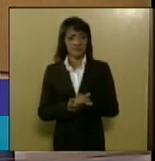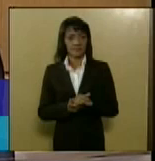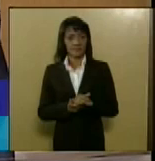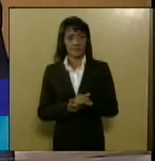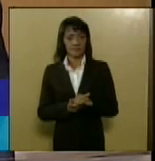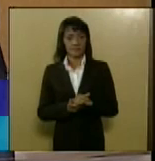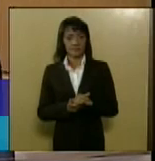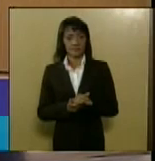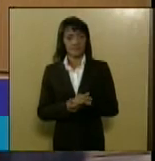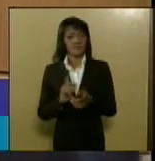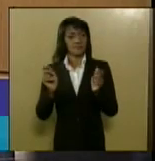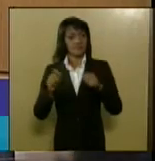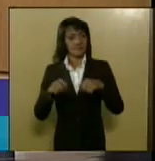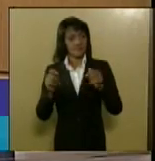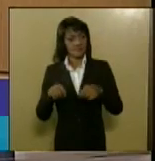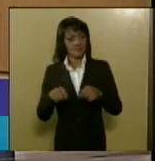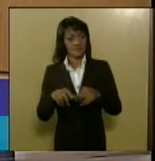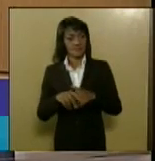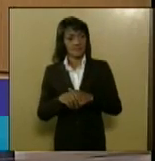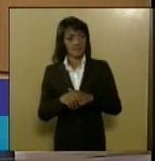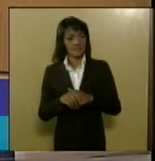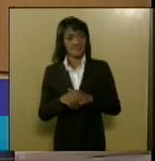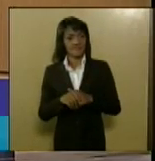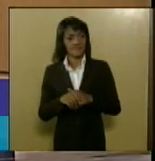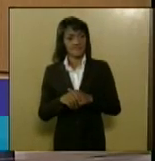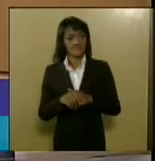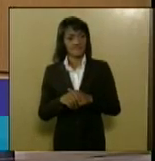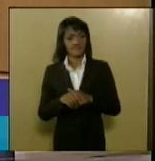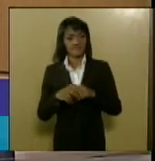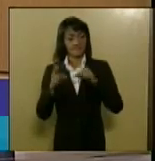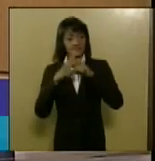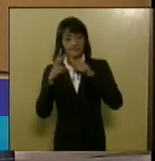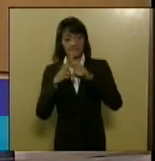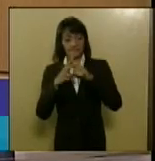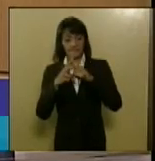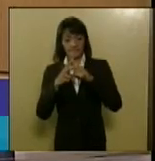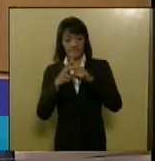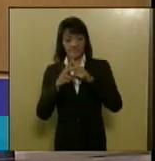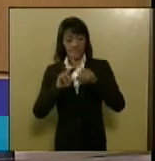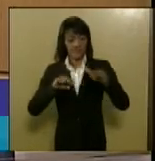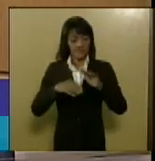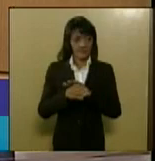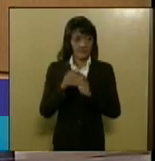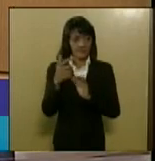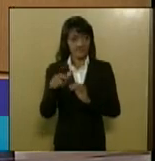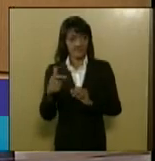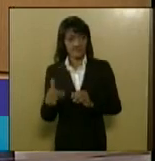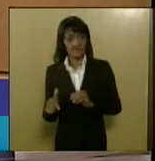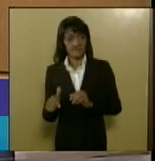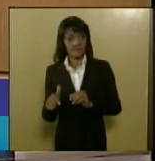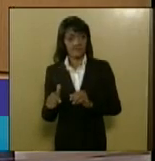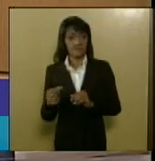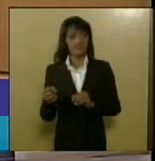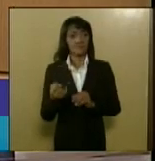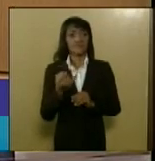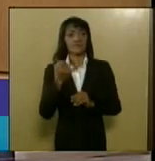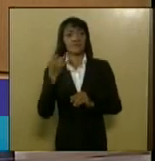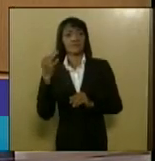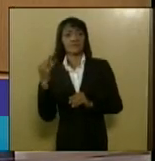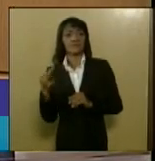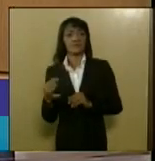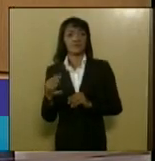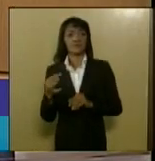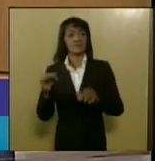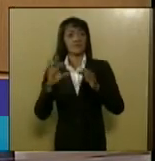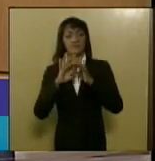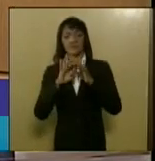para facilitar o abandono do fumo não funcionou na prática e a quantidade de nicotina que é